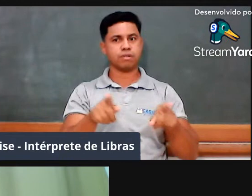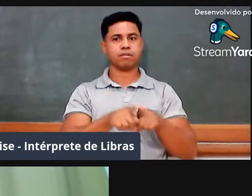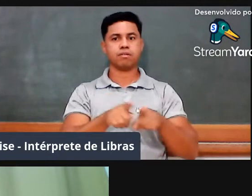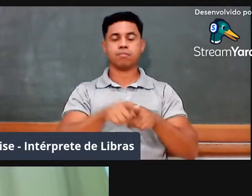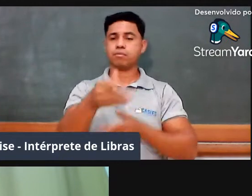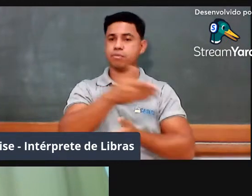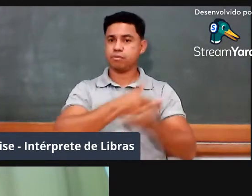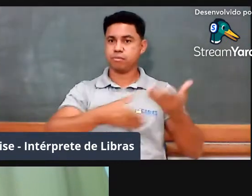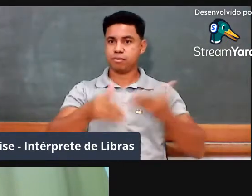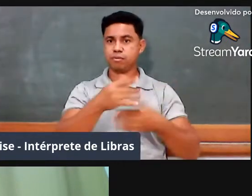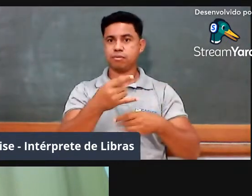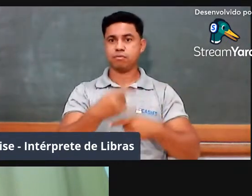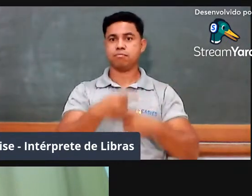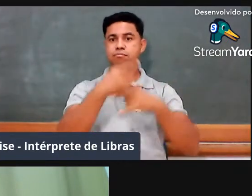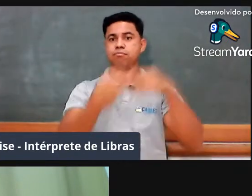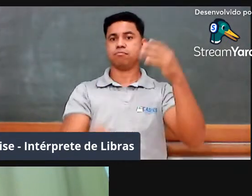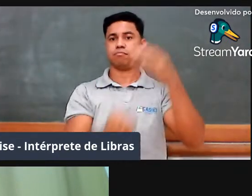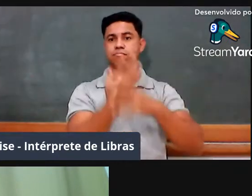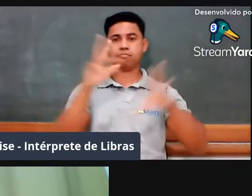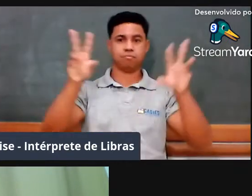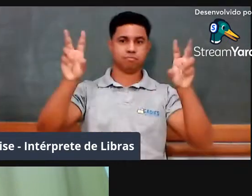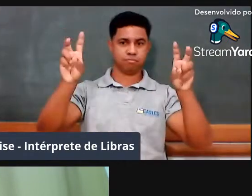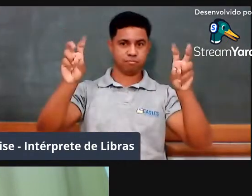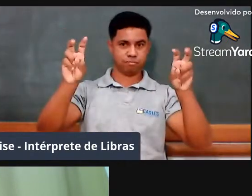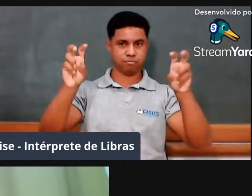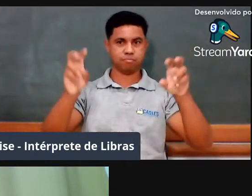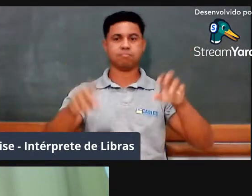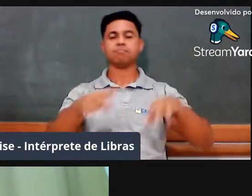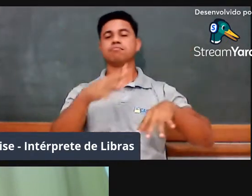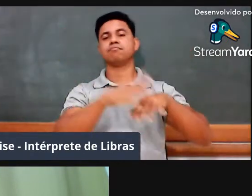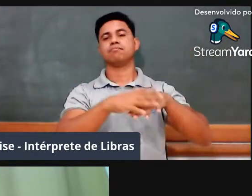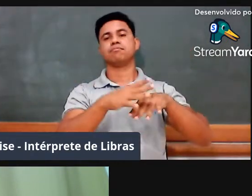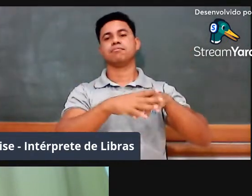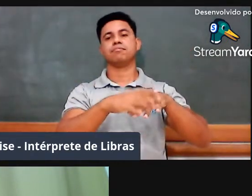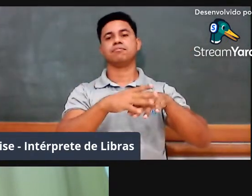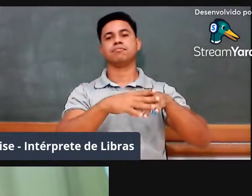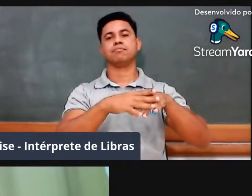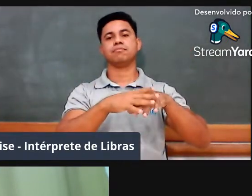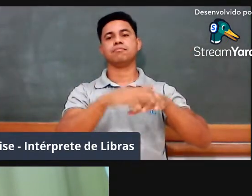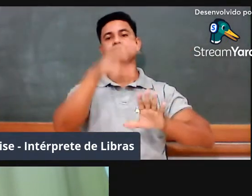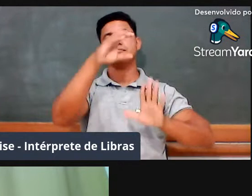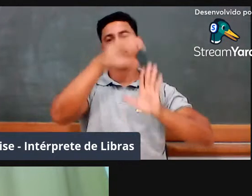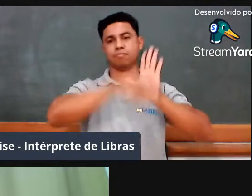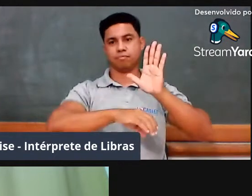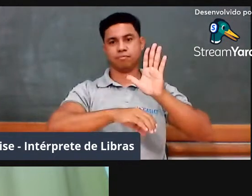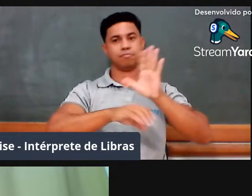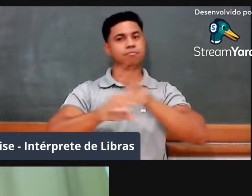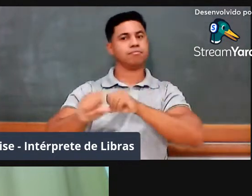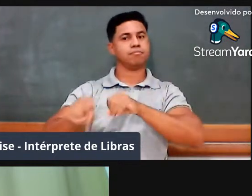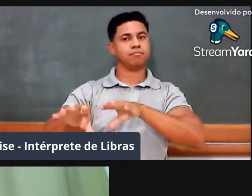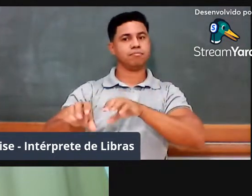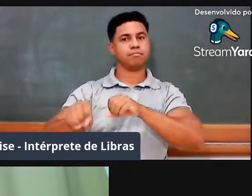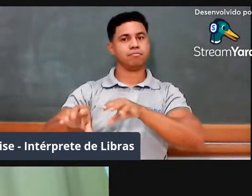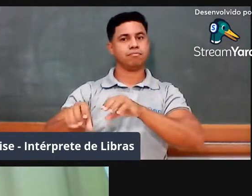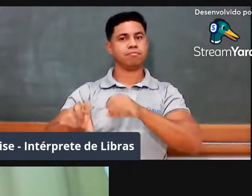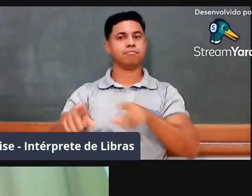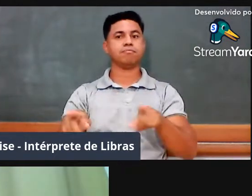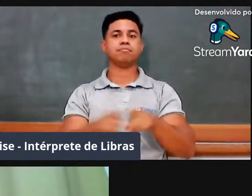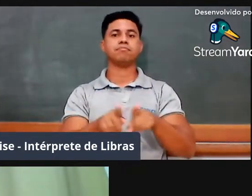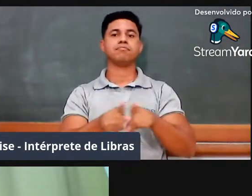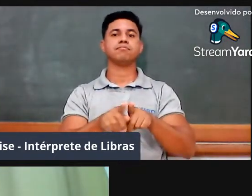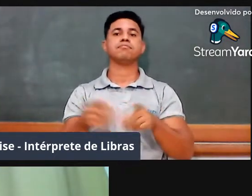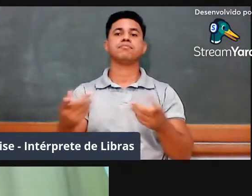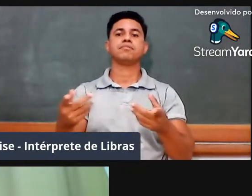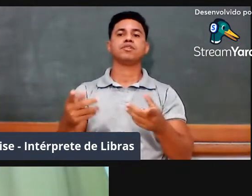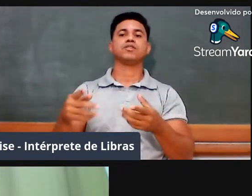webinar com o tema A História da Matemática e o Currículo Escolar, proferido pelo professor doutor Wagner